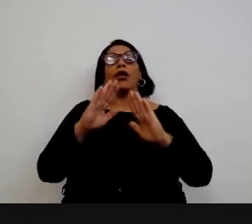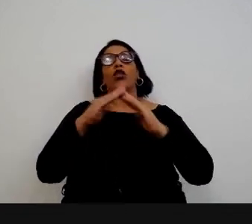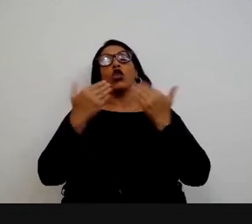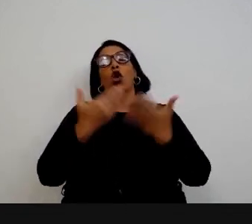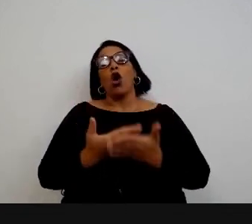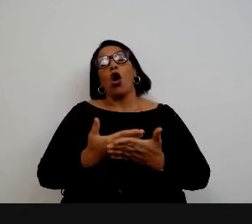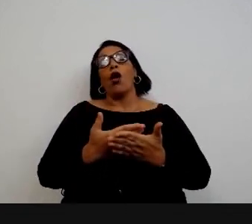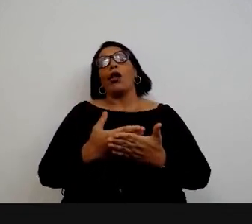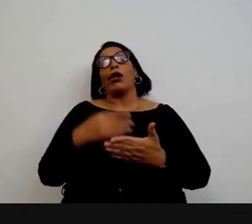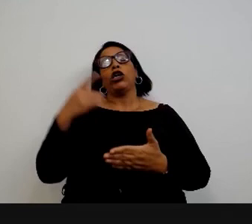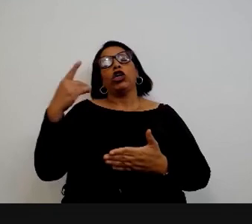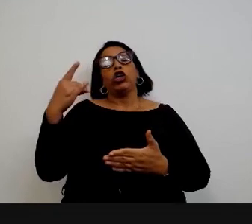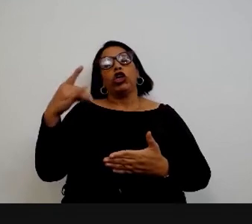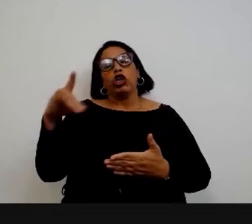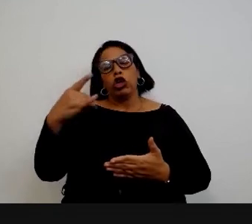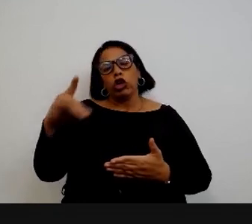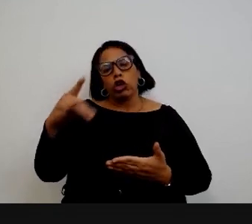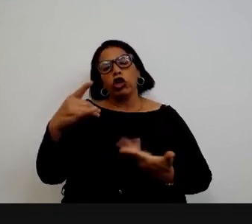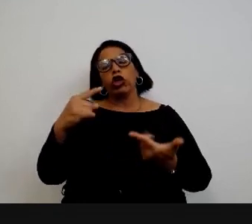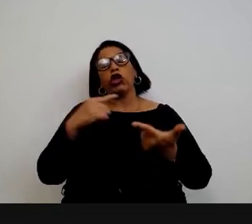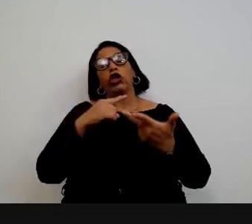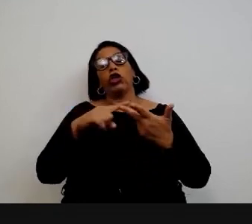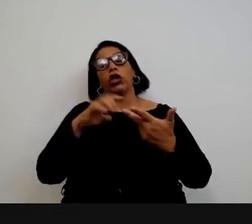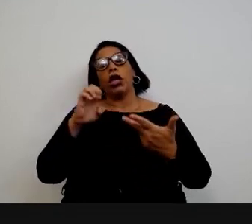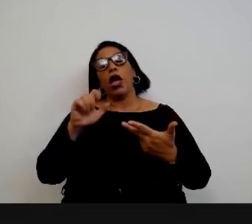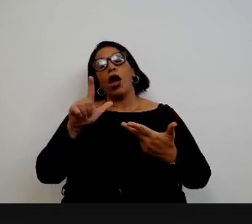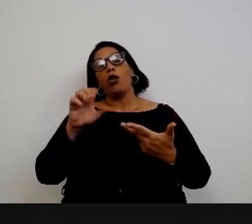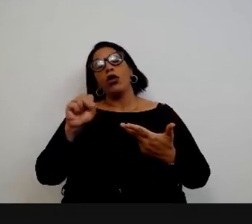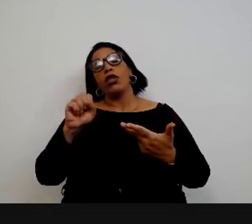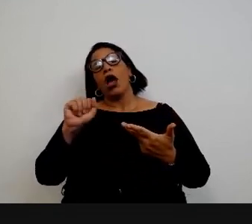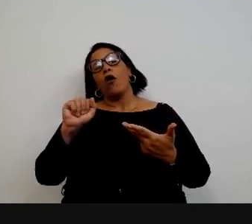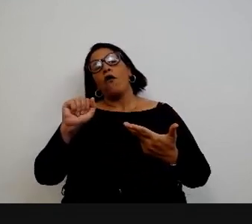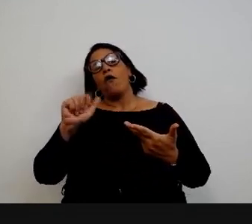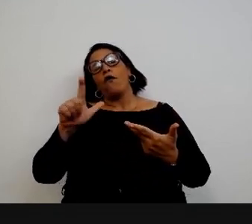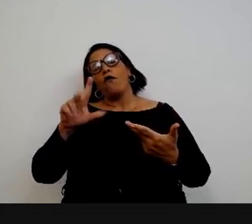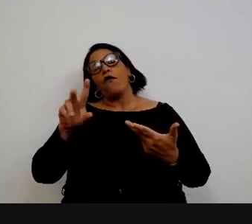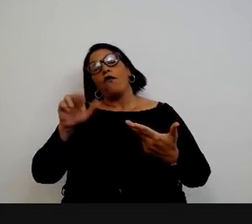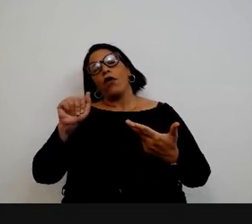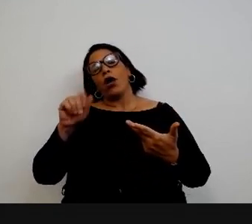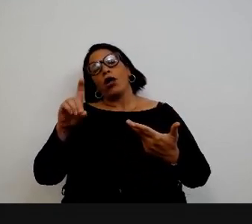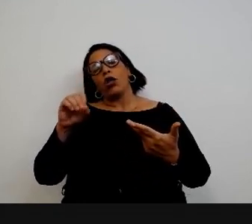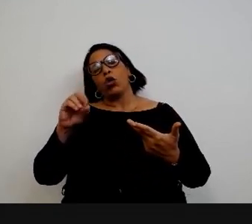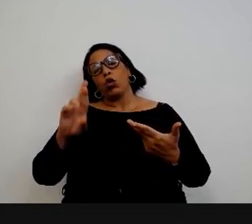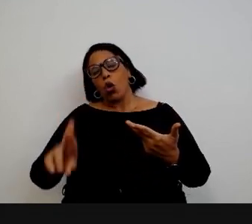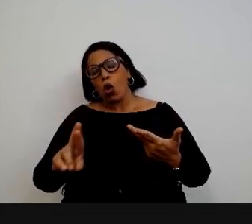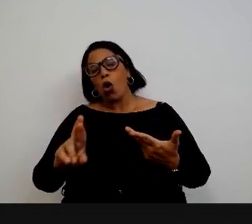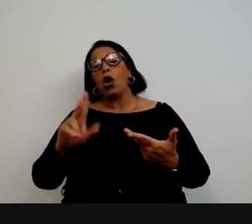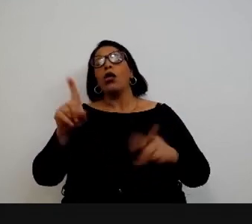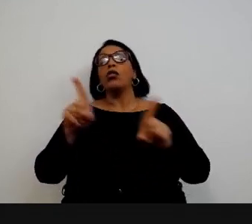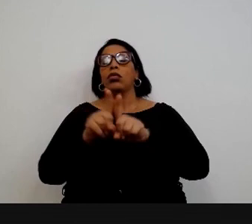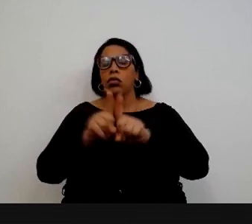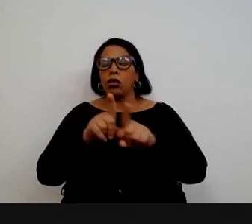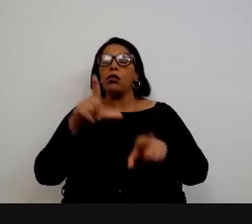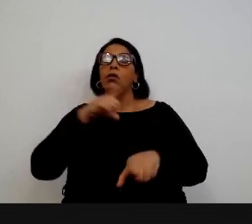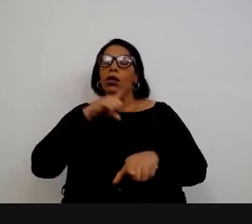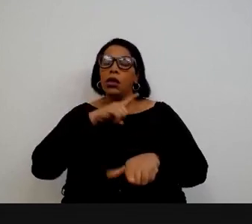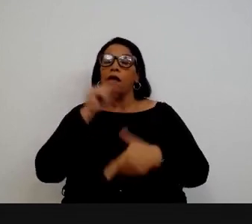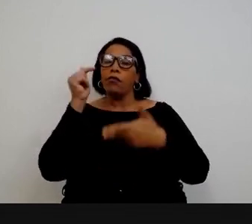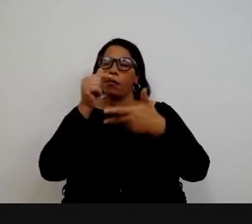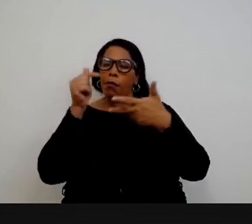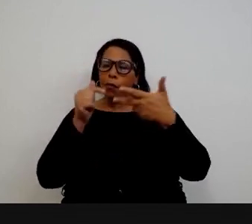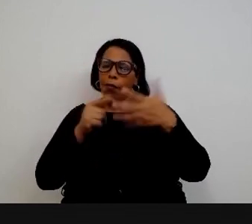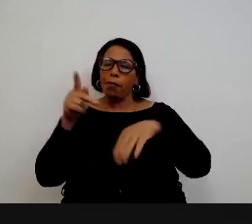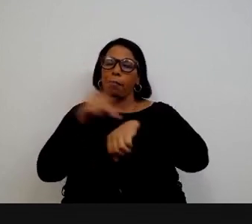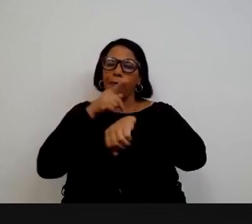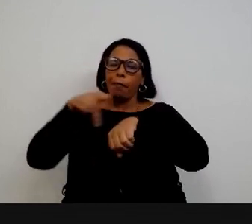o Chile tem uma nova escola digital também acho que parte desse processo vem da gente conseguir ter essa gestão